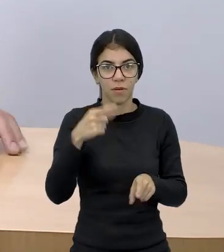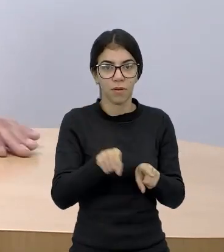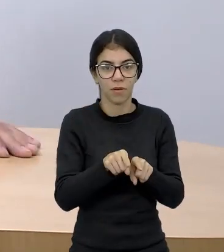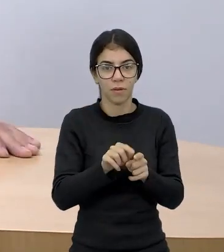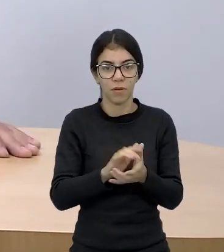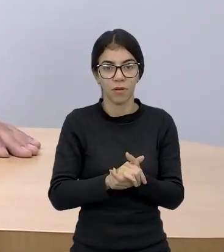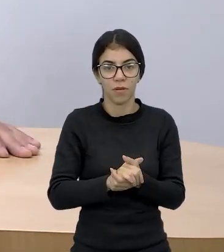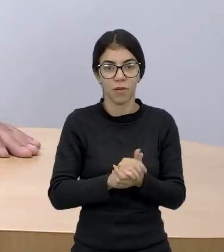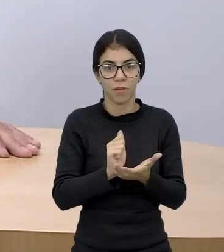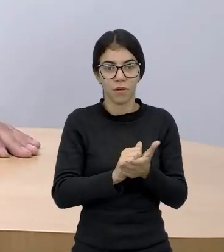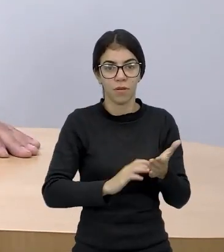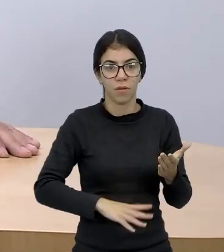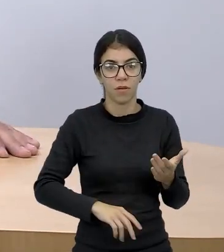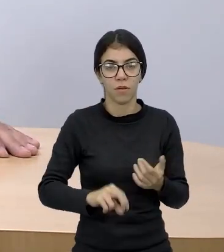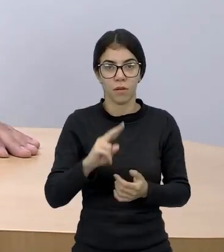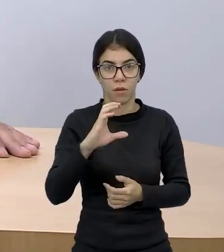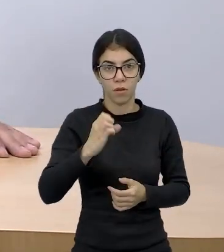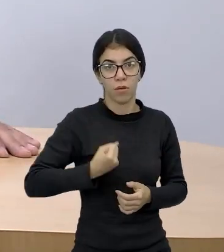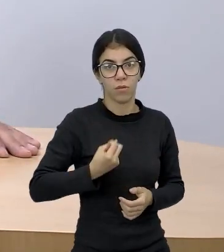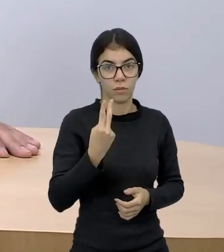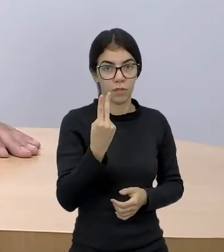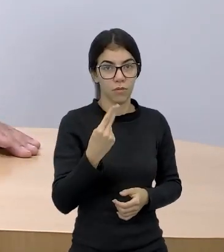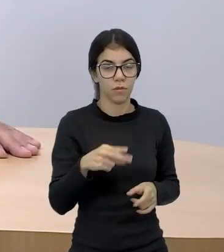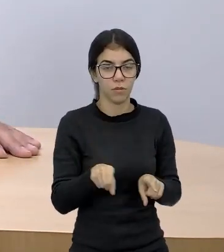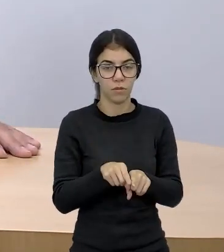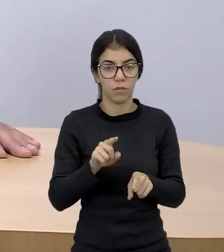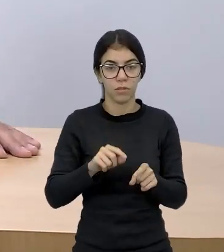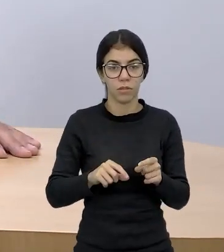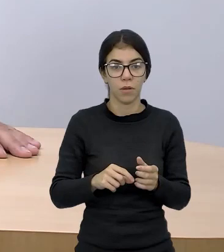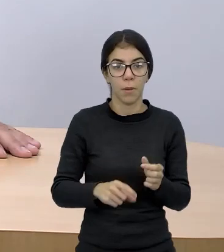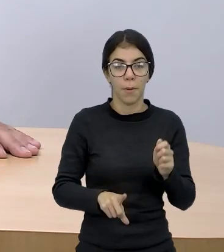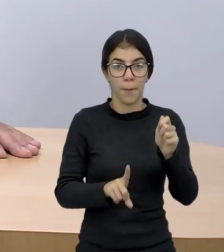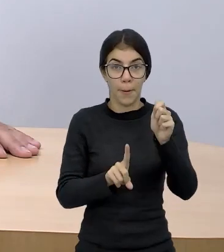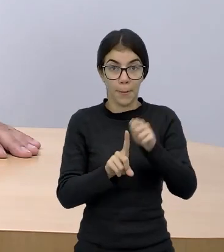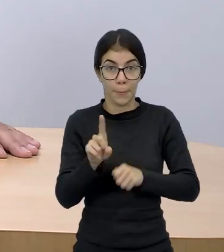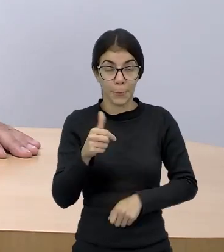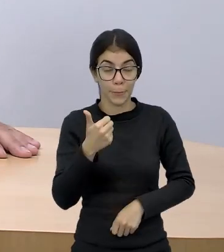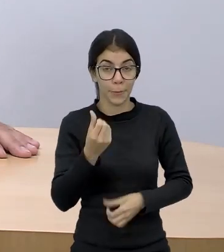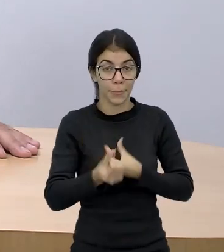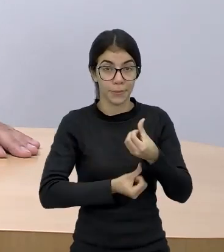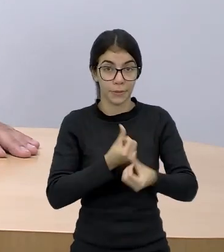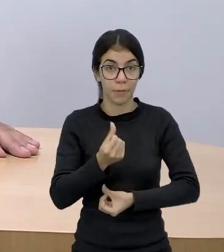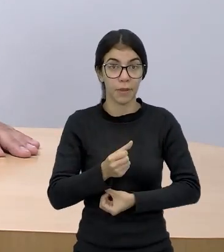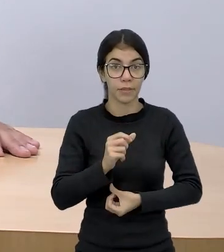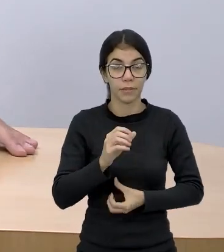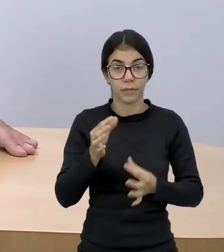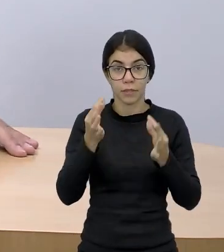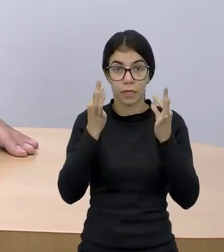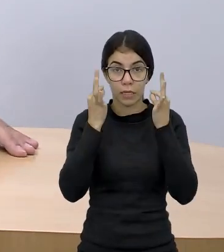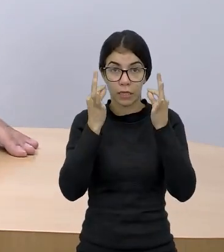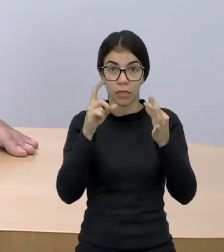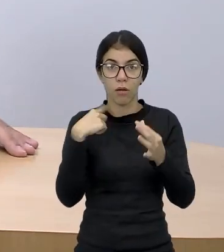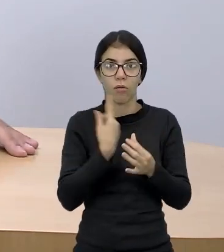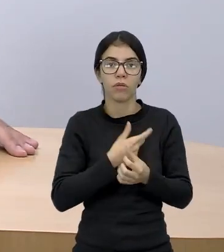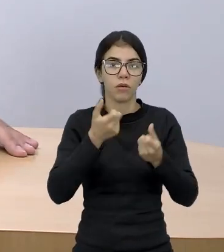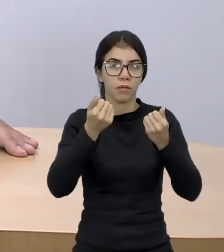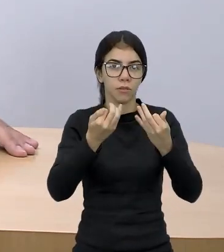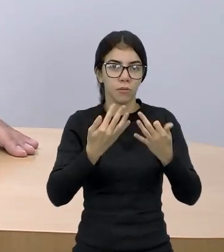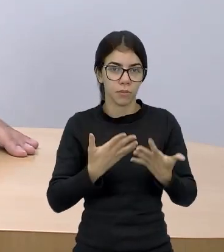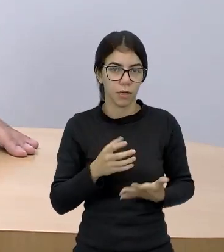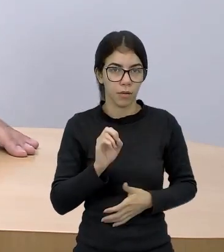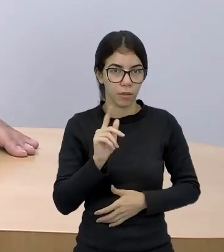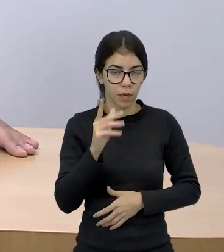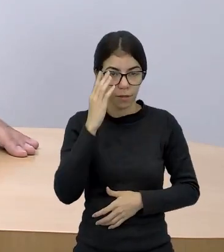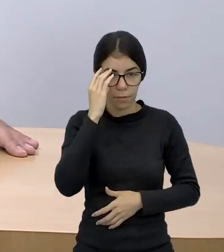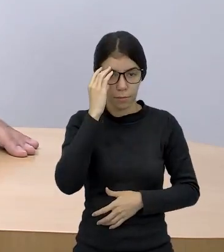tarefas de recuperação da unidade curricular 2, aí, no primeiro semestre de 2023. Então fica atento no que eu falei que vai ser bem interessante pra você, tá bom?